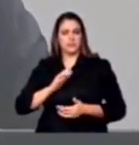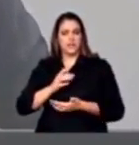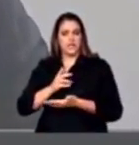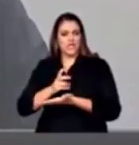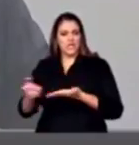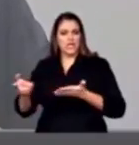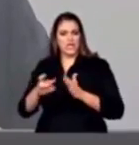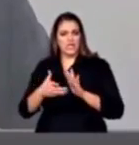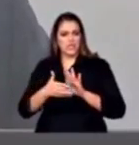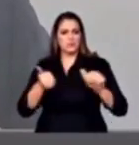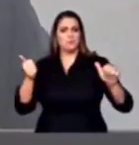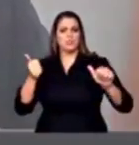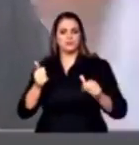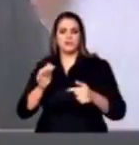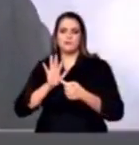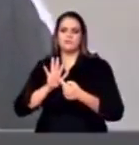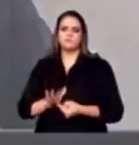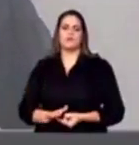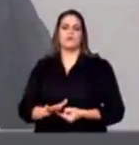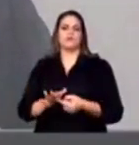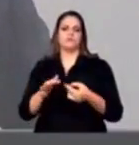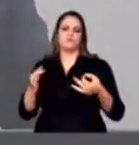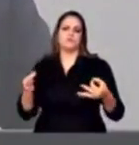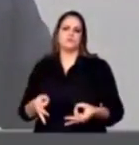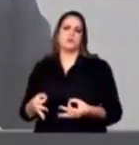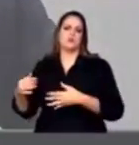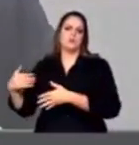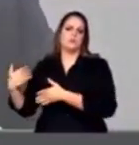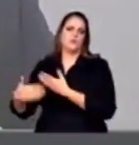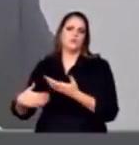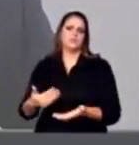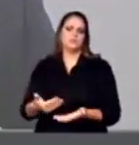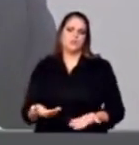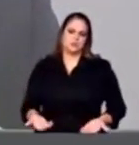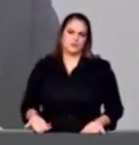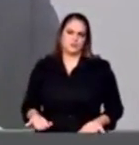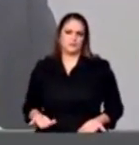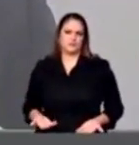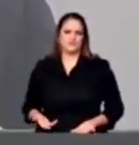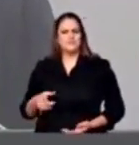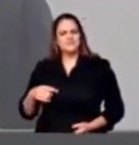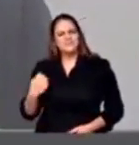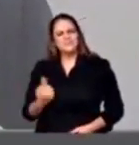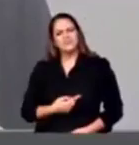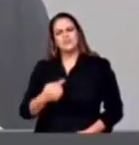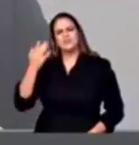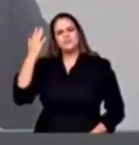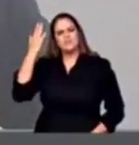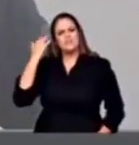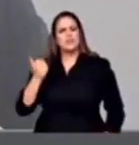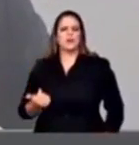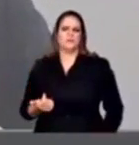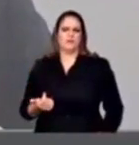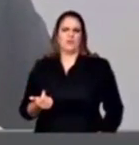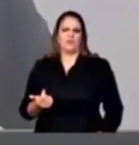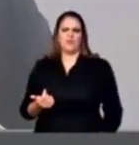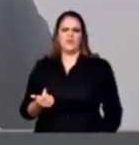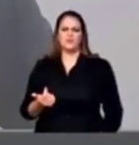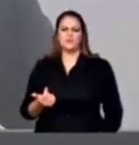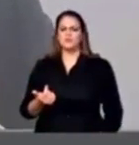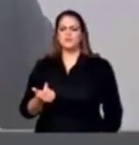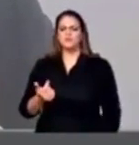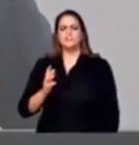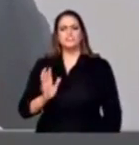o espírito do processo. Todos sabemos, o nosso povo travou, durante décadas,